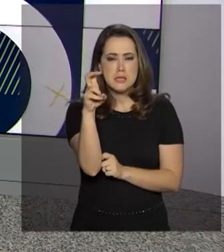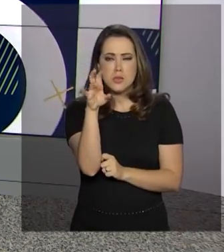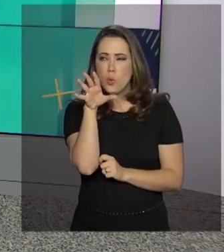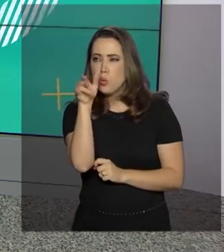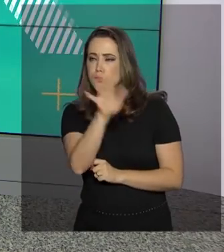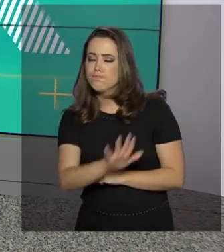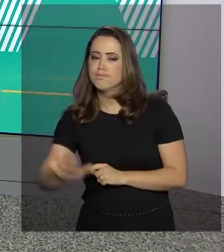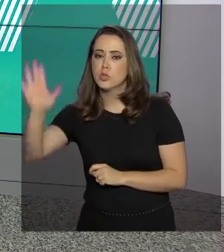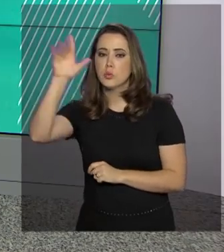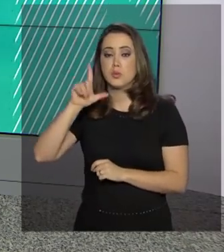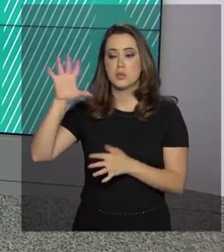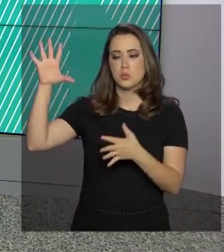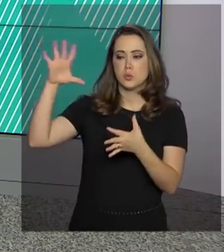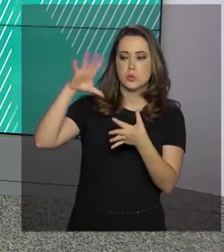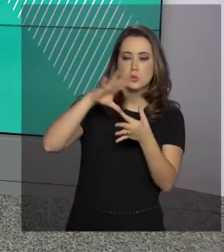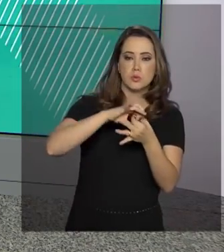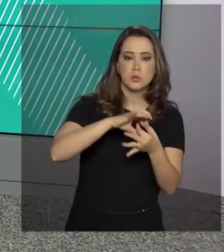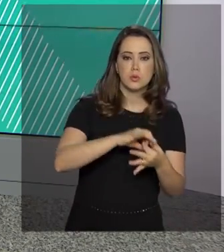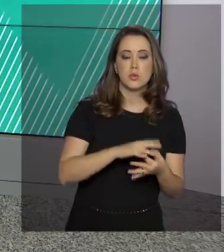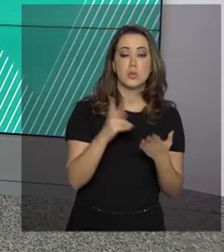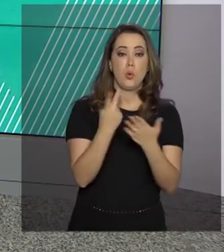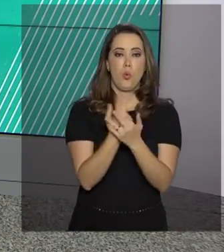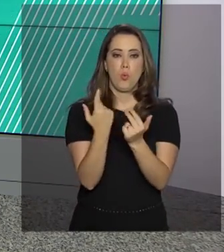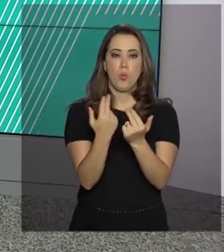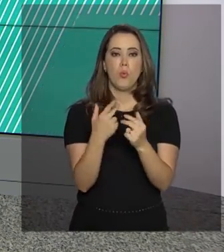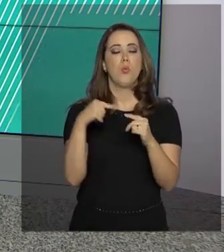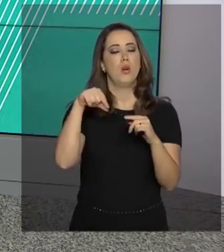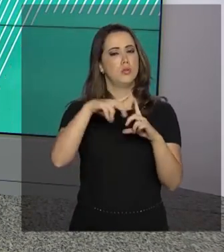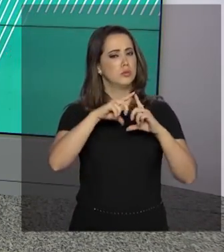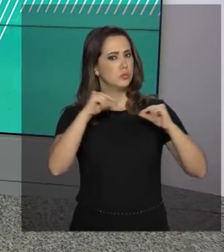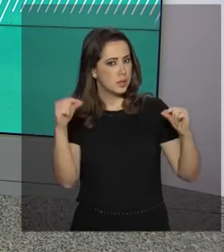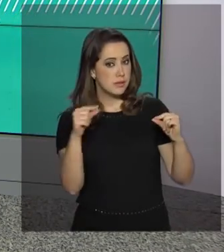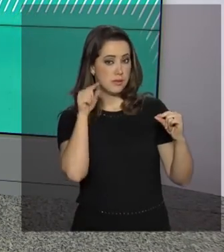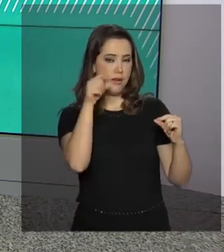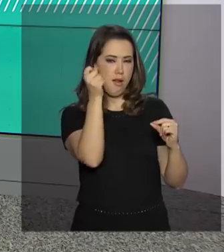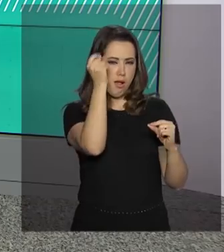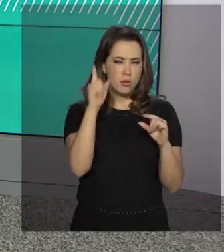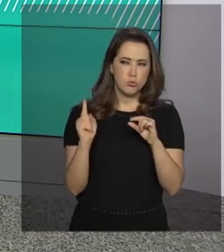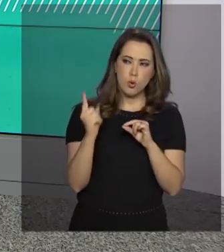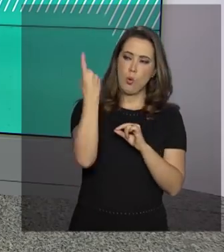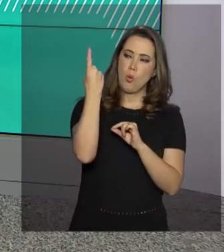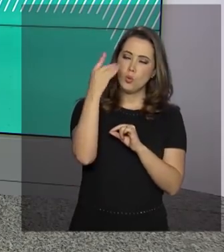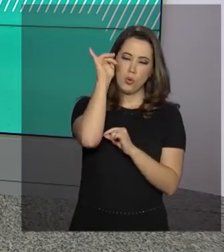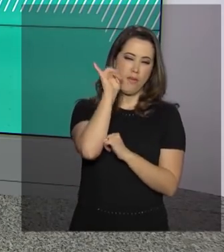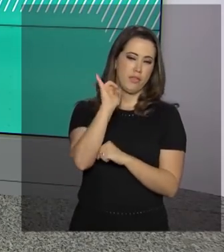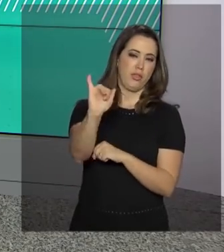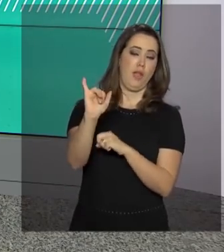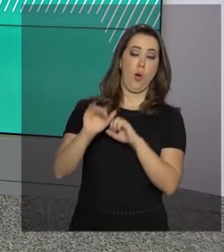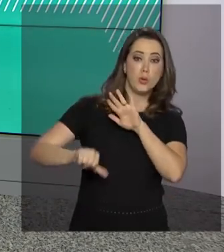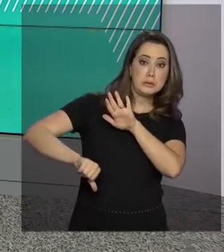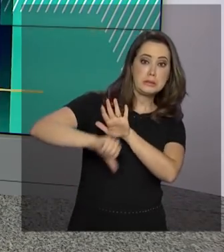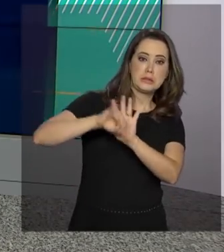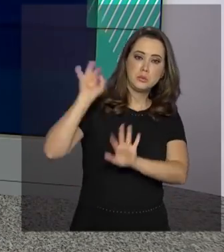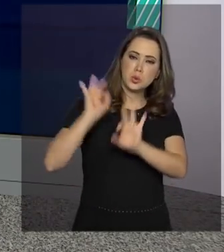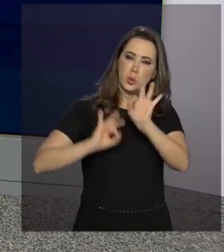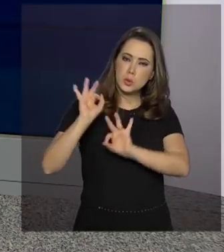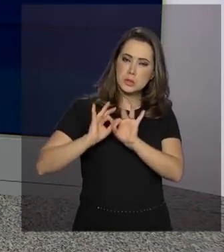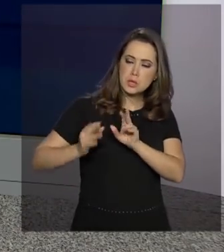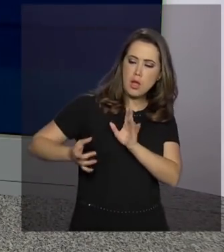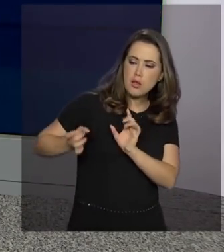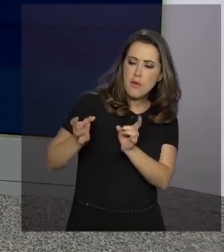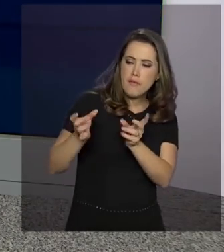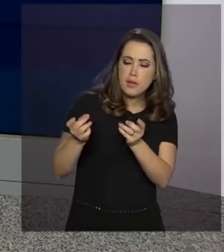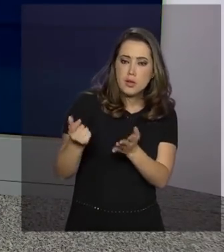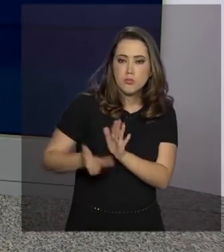interligadas ao Centro em Funcionamento em Brasília. A ideia é unificar as ações de combate ao crime organizado e ao tráfico de armas e